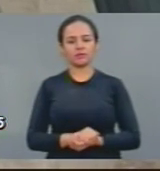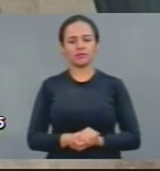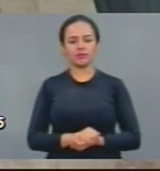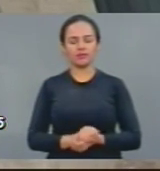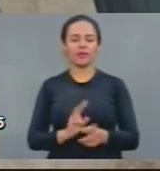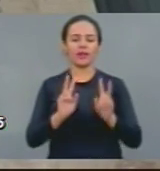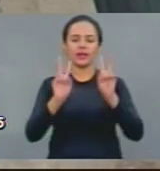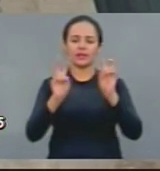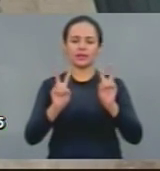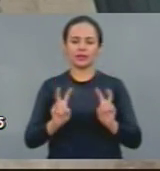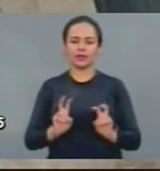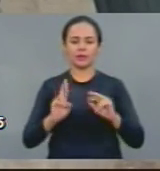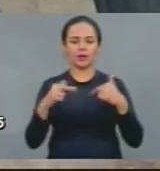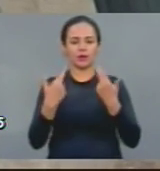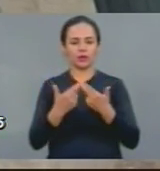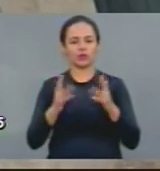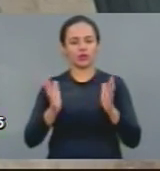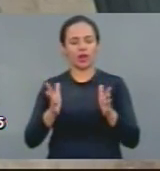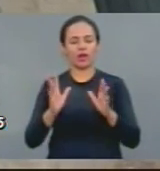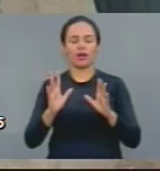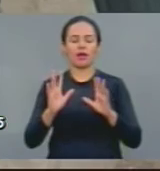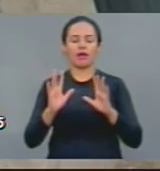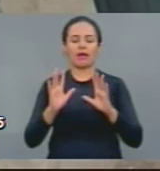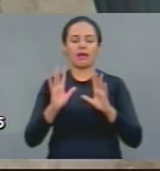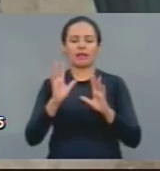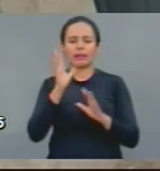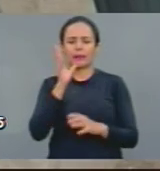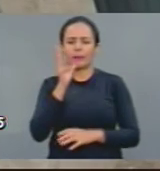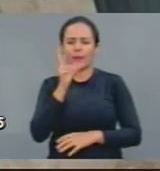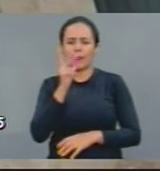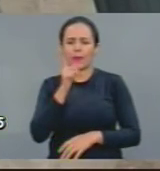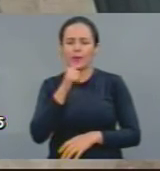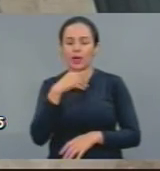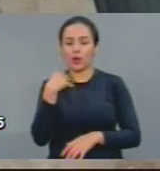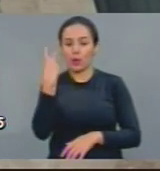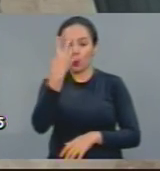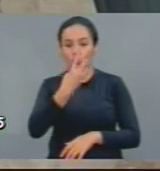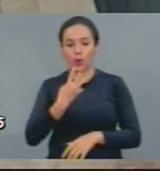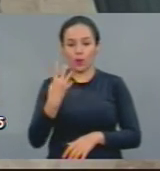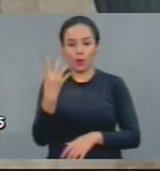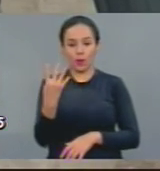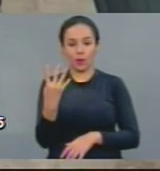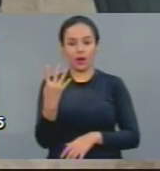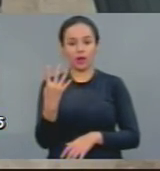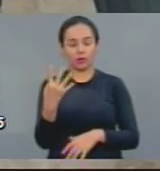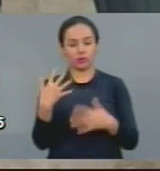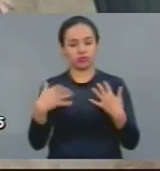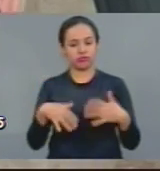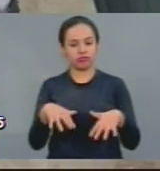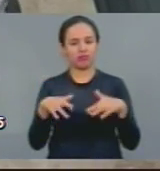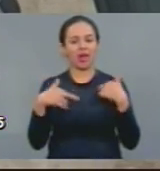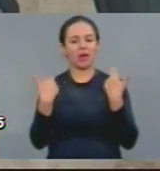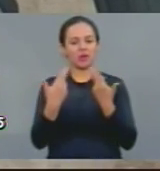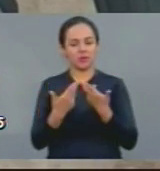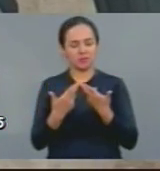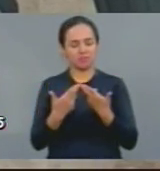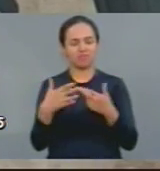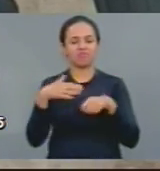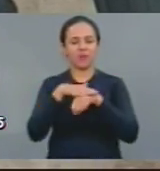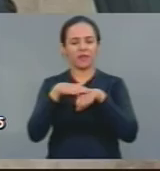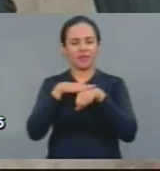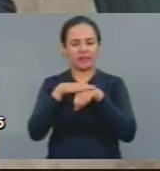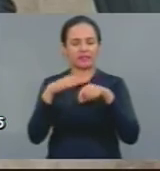temas. Foi uma audiência longa, de mais de quatro horas de audiência. E lá se foi